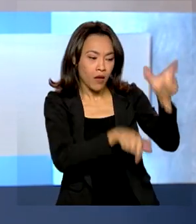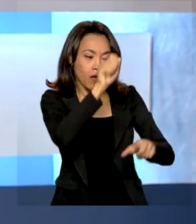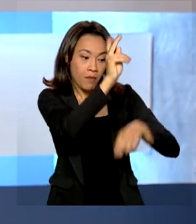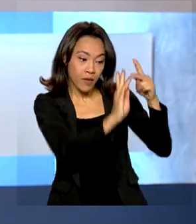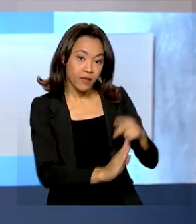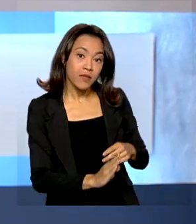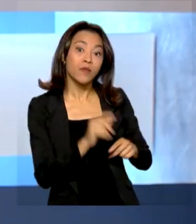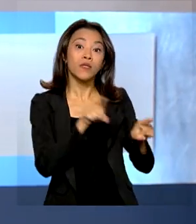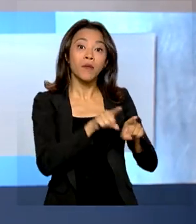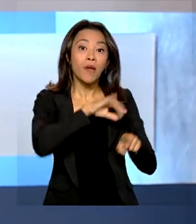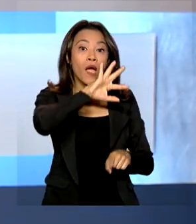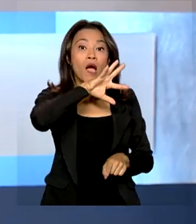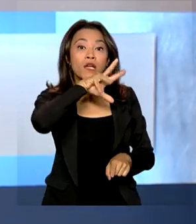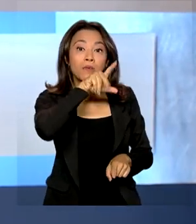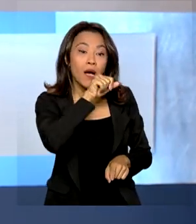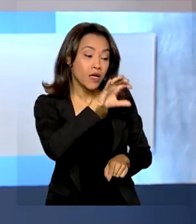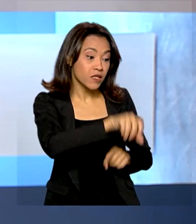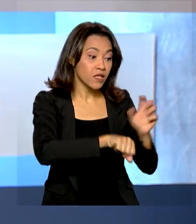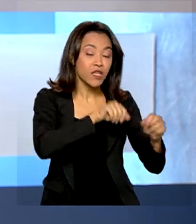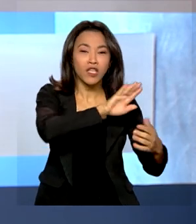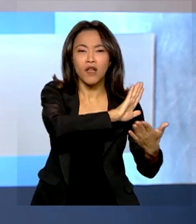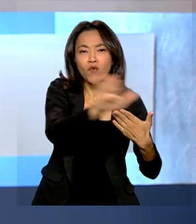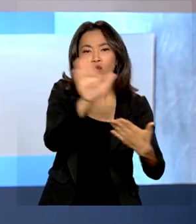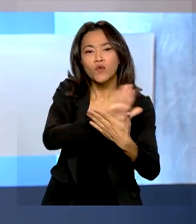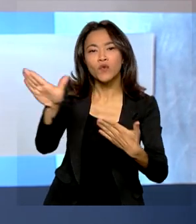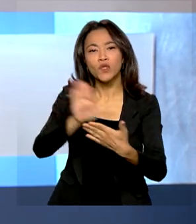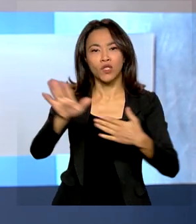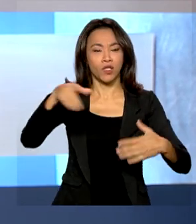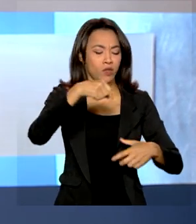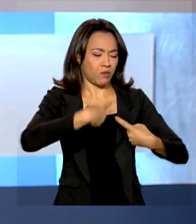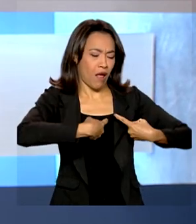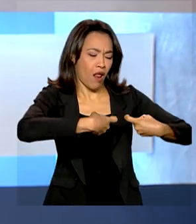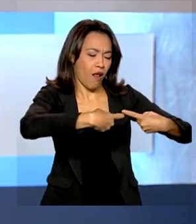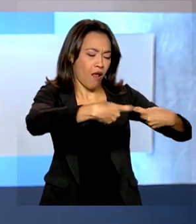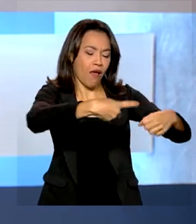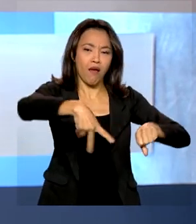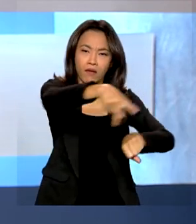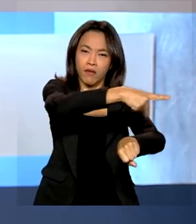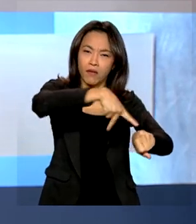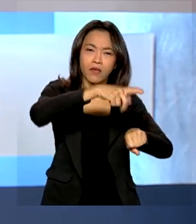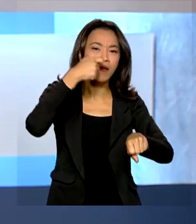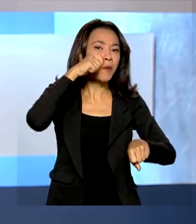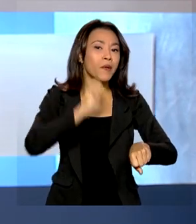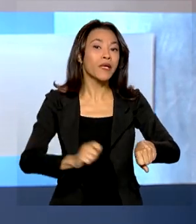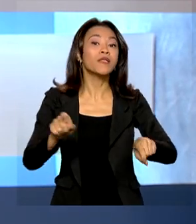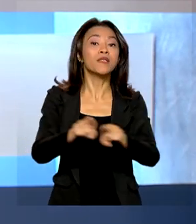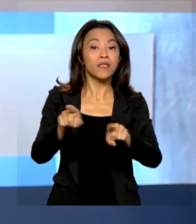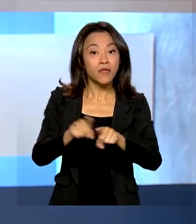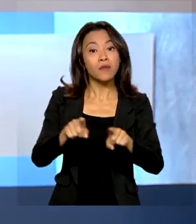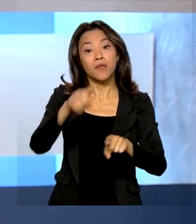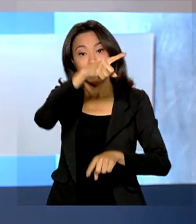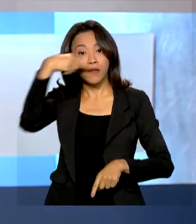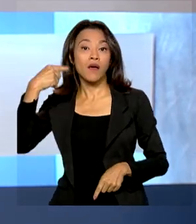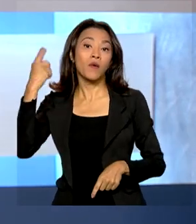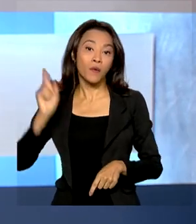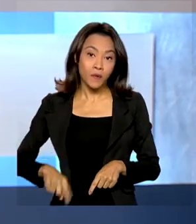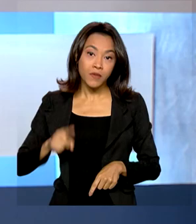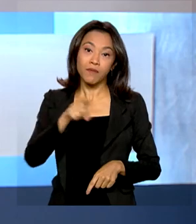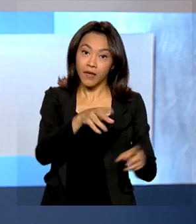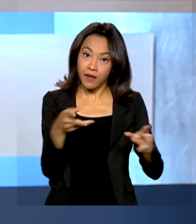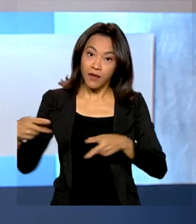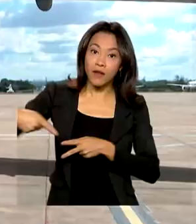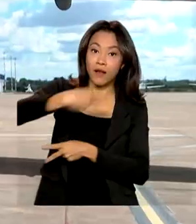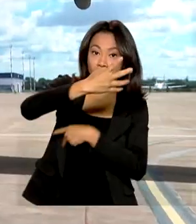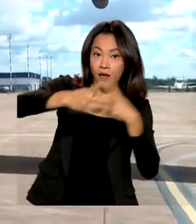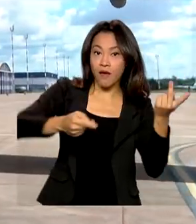animais de estimação que fogem do conflito entre Rússia e Ucrânia. O avião também leva alimentos e medicamentos para doação.